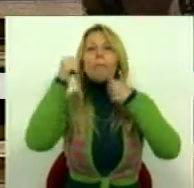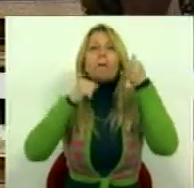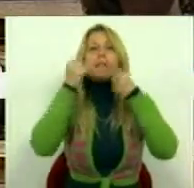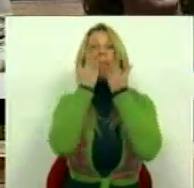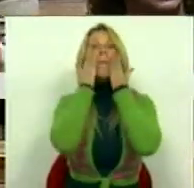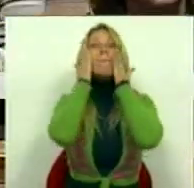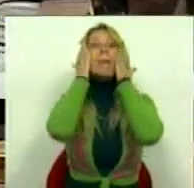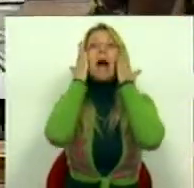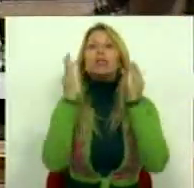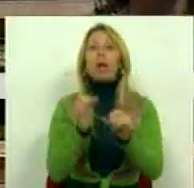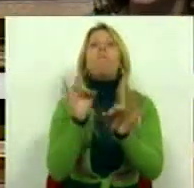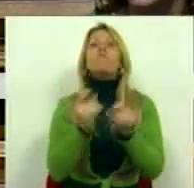da União Nacional. Muito obrigada.